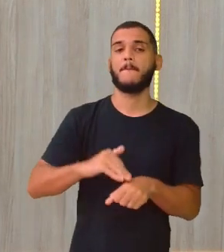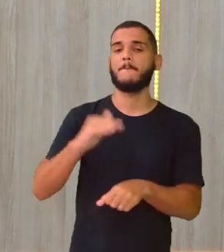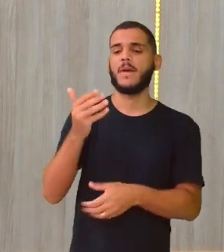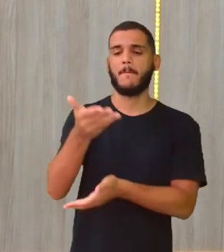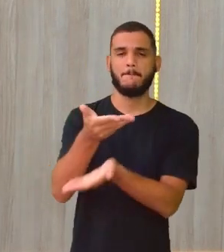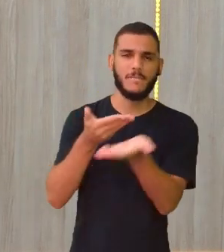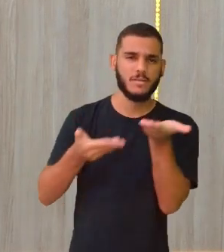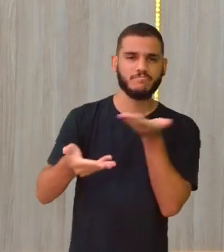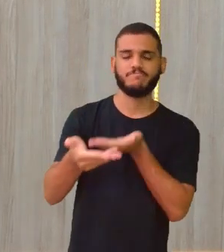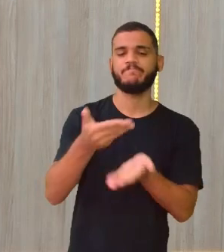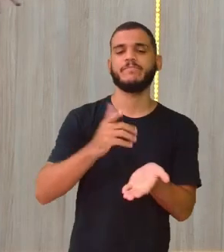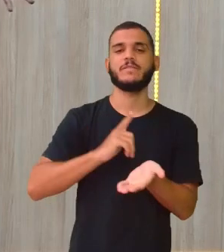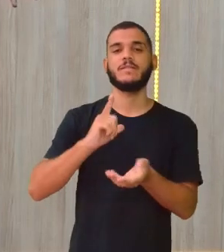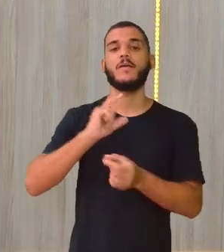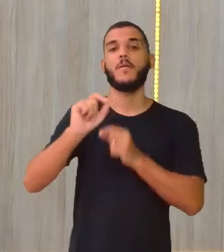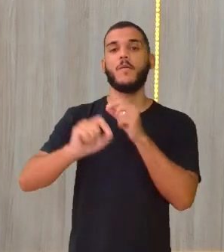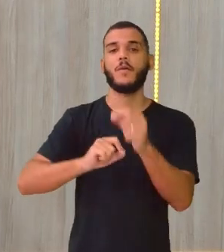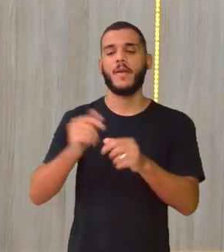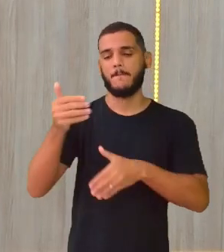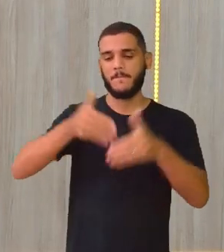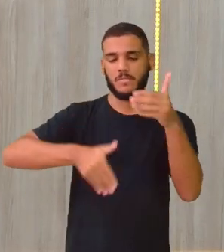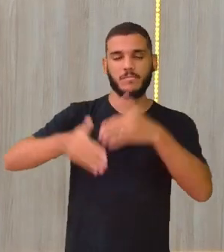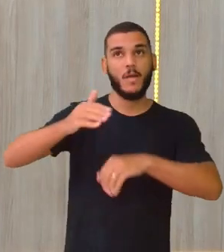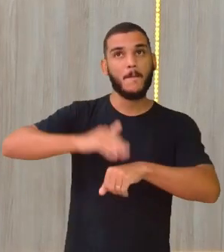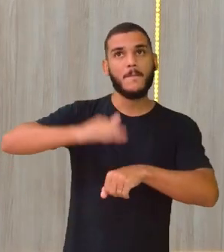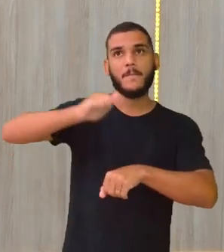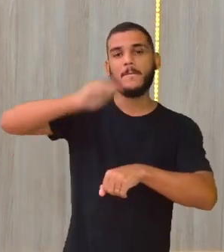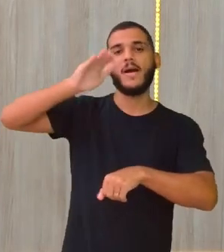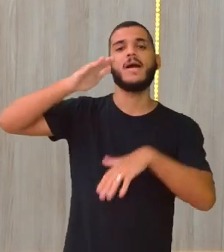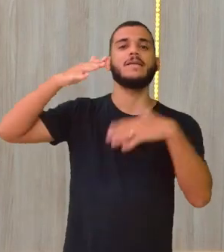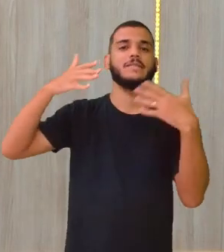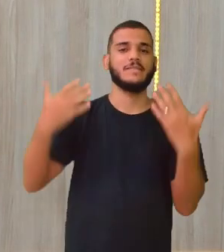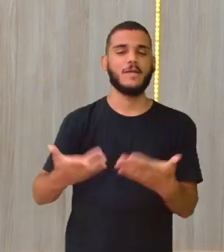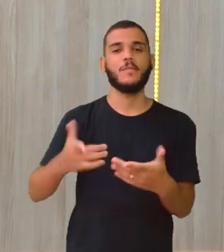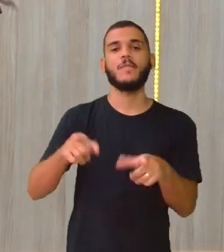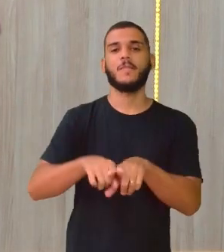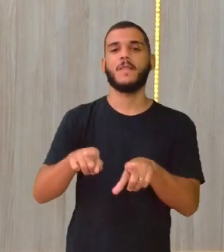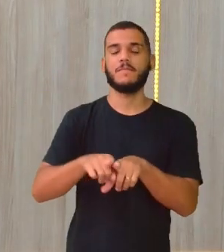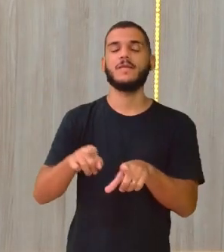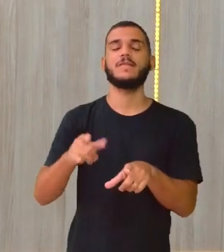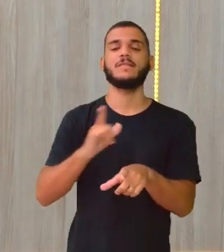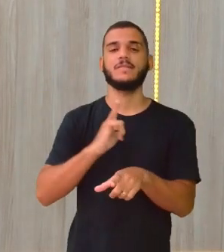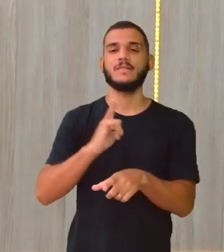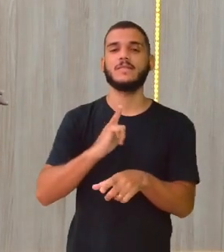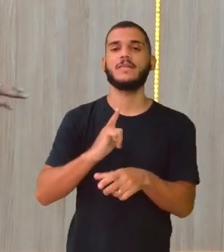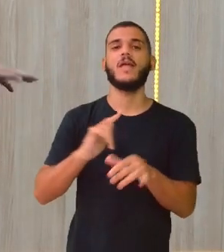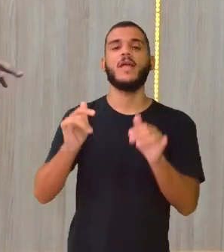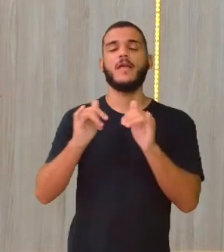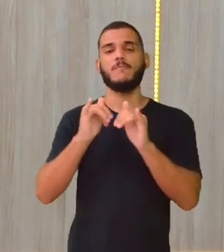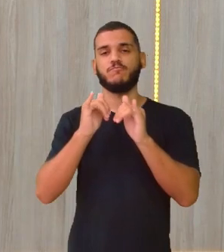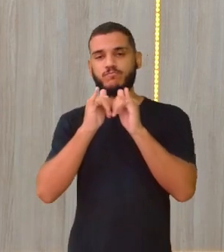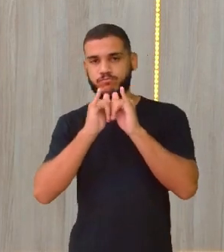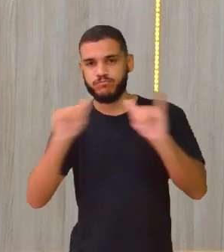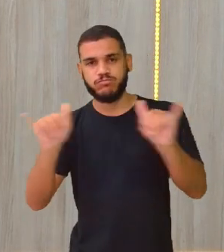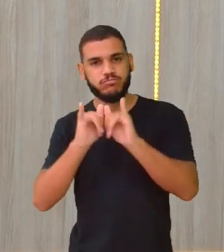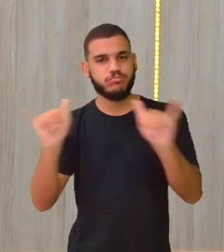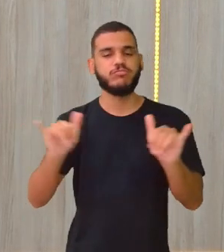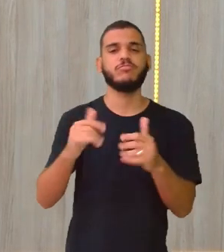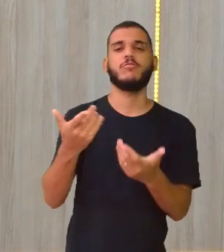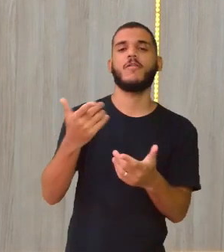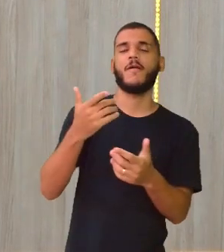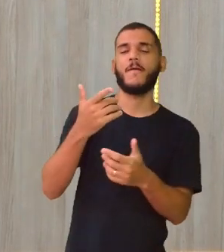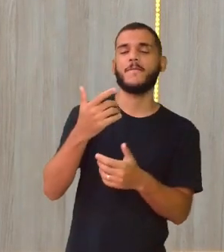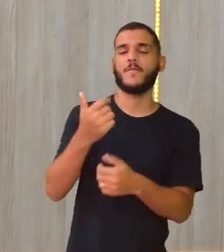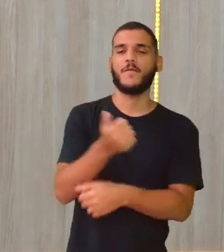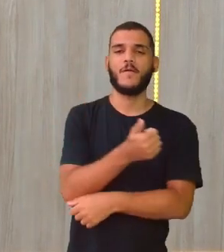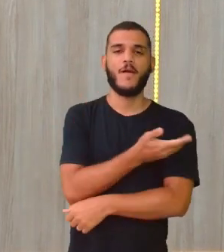interagindo, vai gerando enganjamento. Aí você vai receber as notificações, envia para o coleguinha, né? Aquela aula, olha aí a